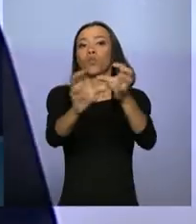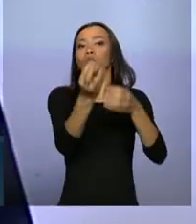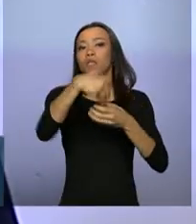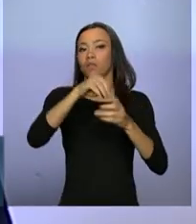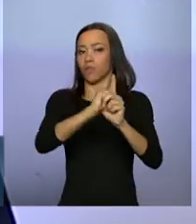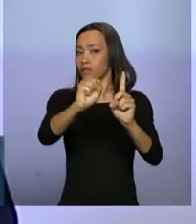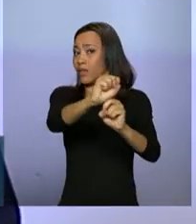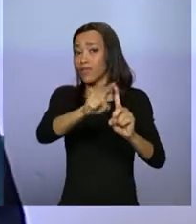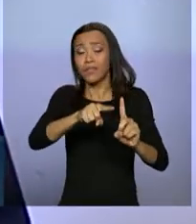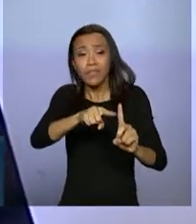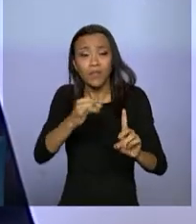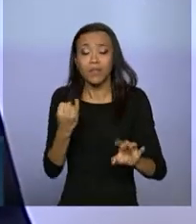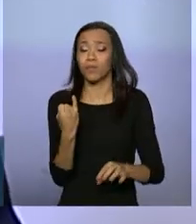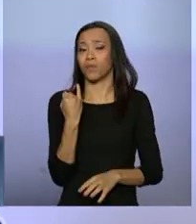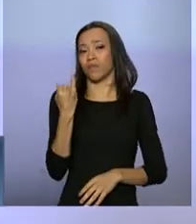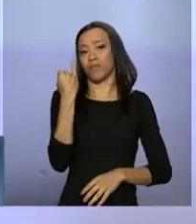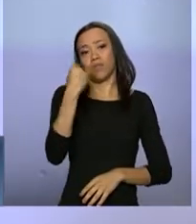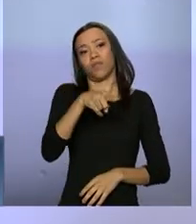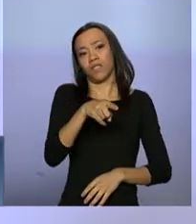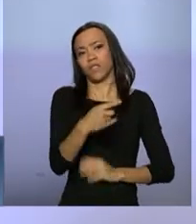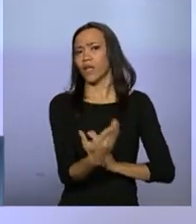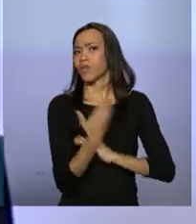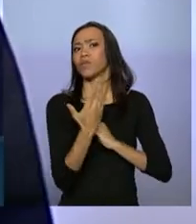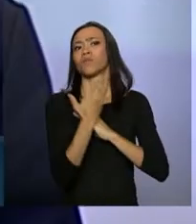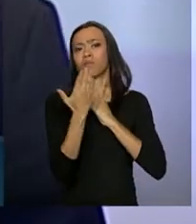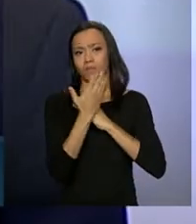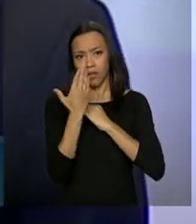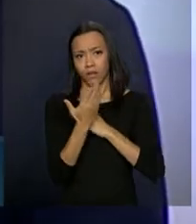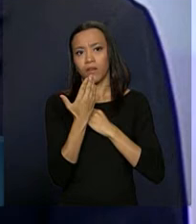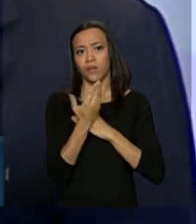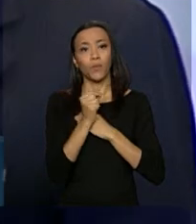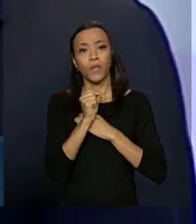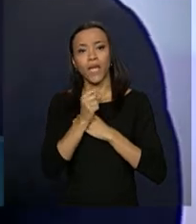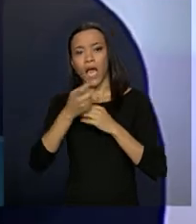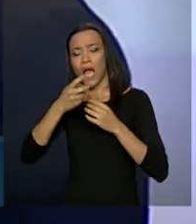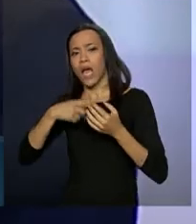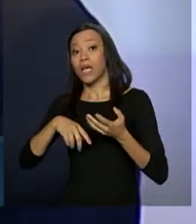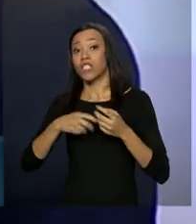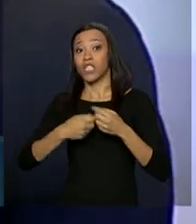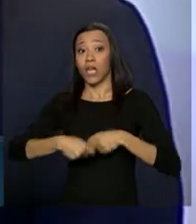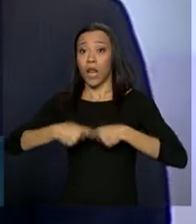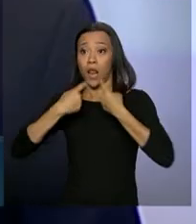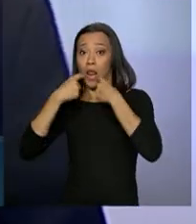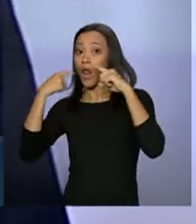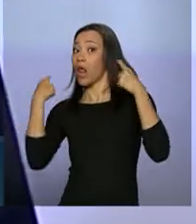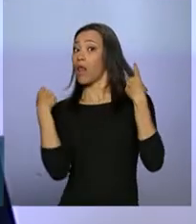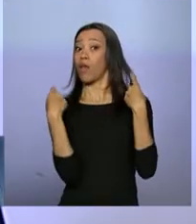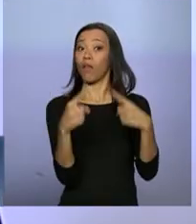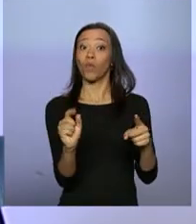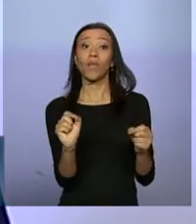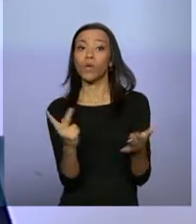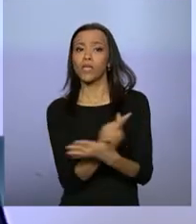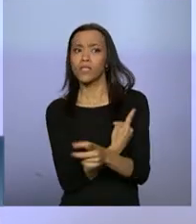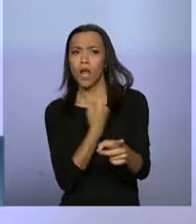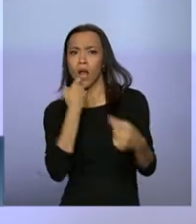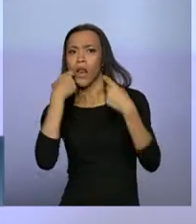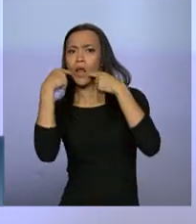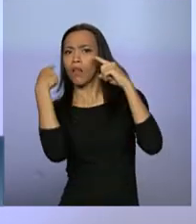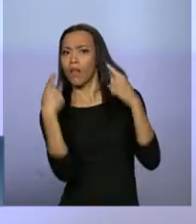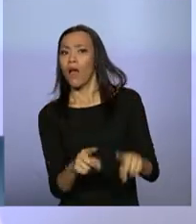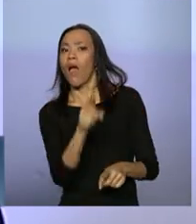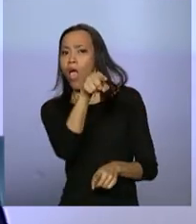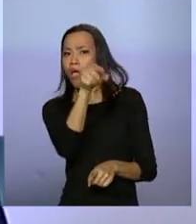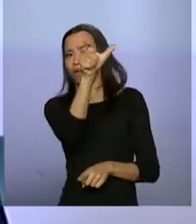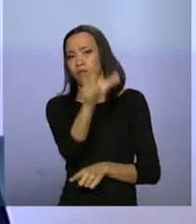Elas são aquelas que mais têm colaborado no sentido da denúncia, no sentido de trazer para o Ministério do